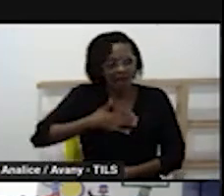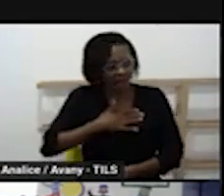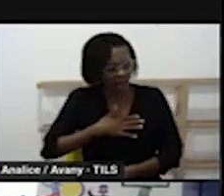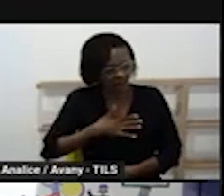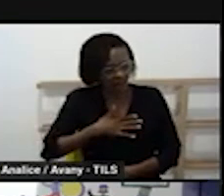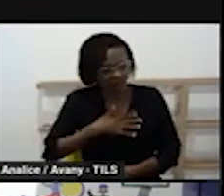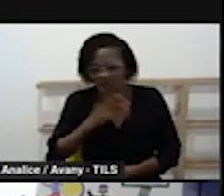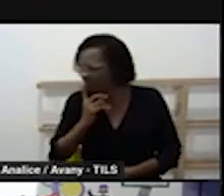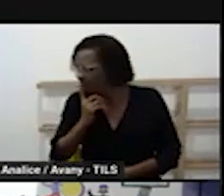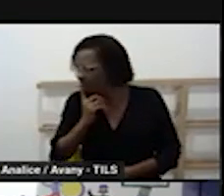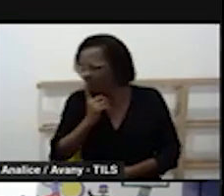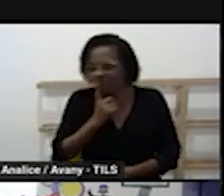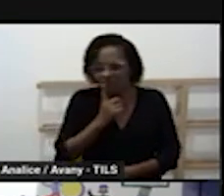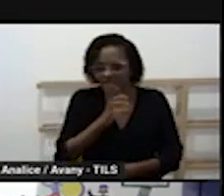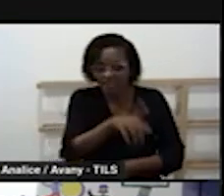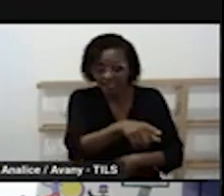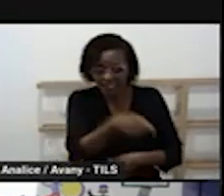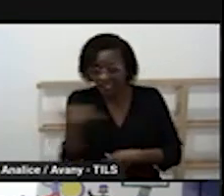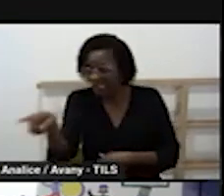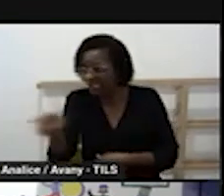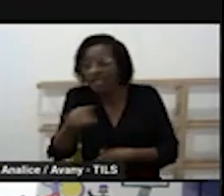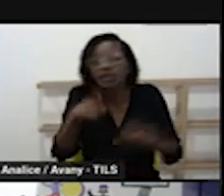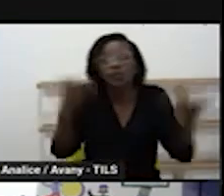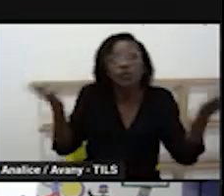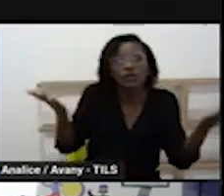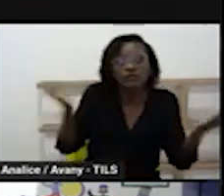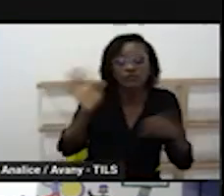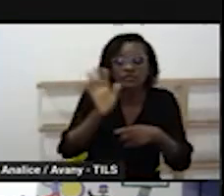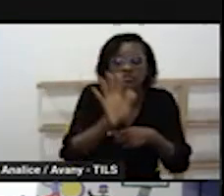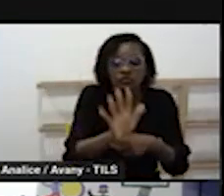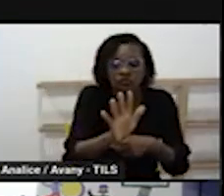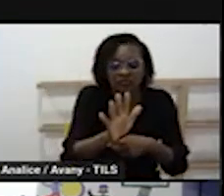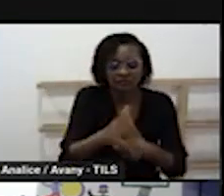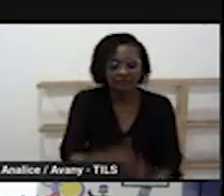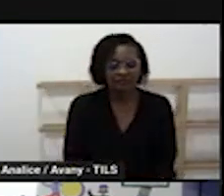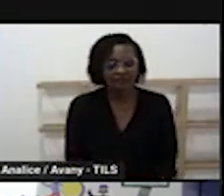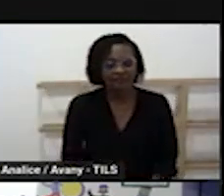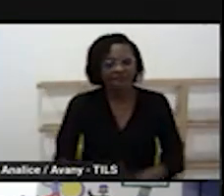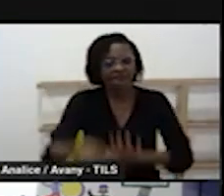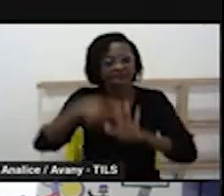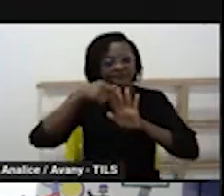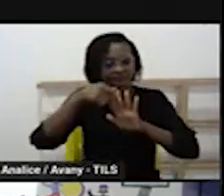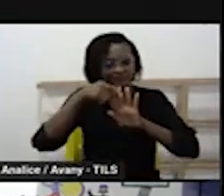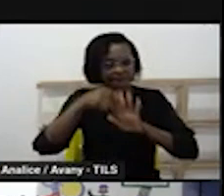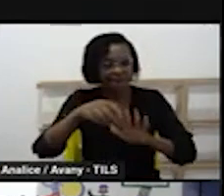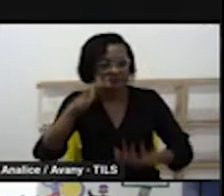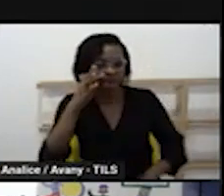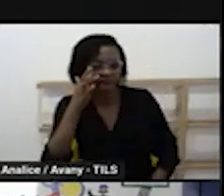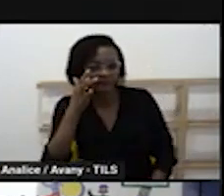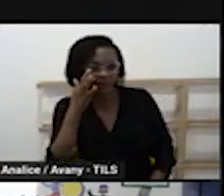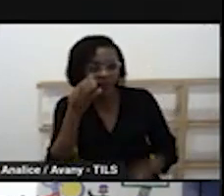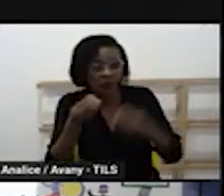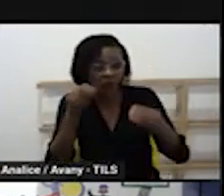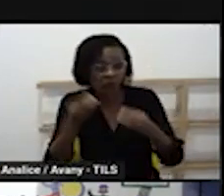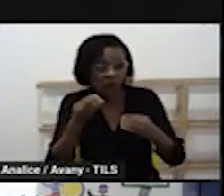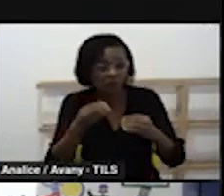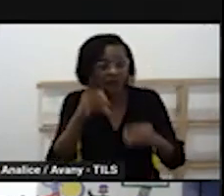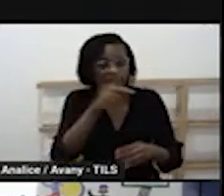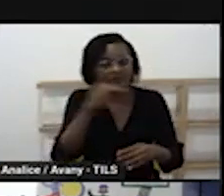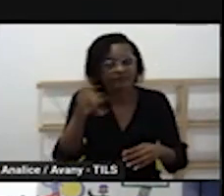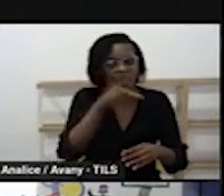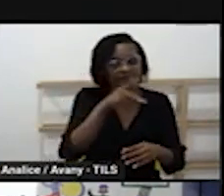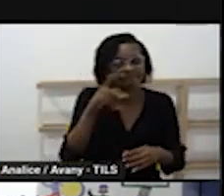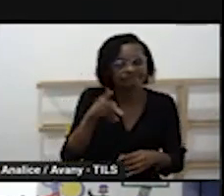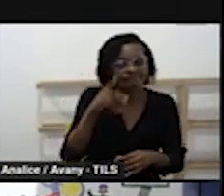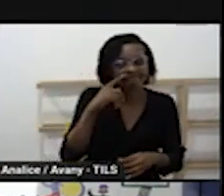pode ser considerado e levado em conta na hora da elaboração do projeto isso torna a realidade da turma muito